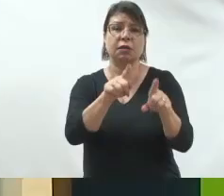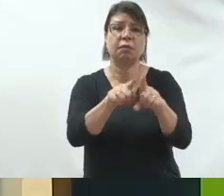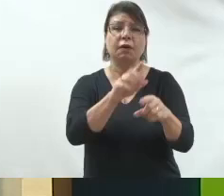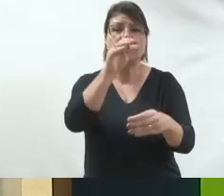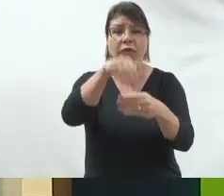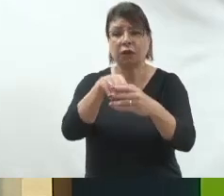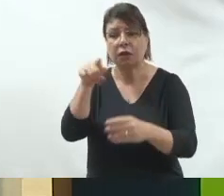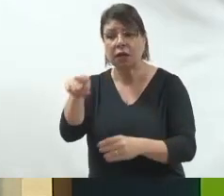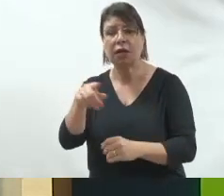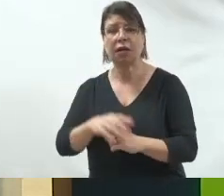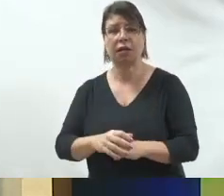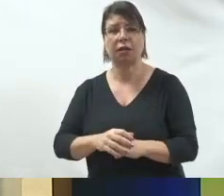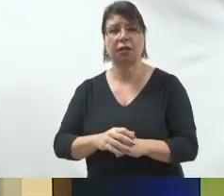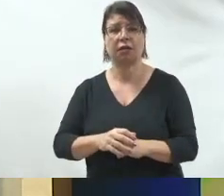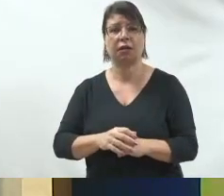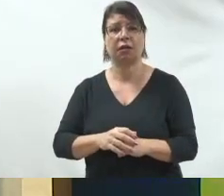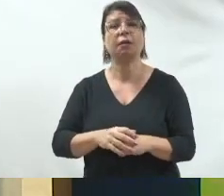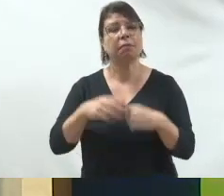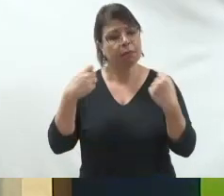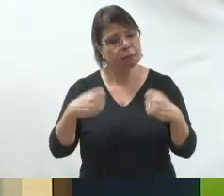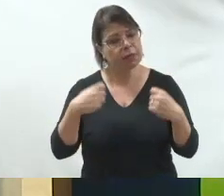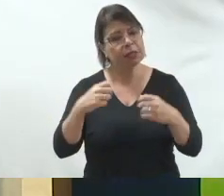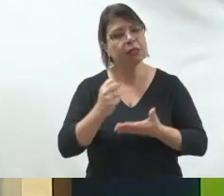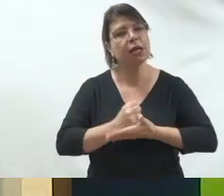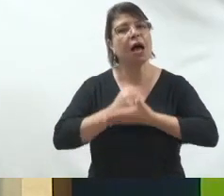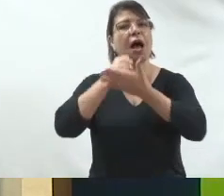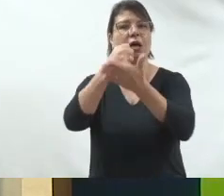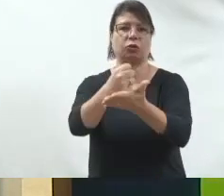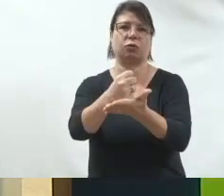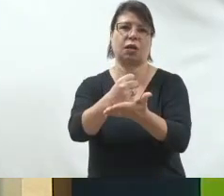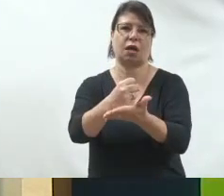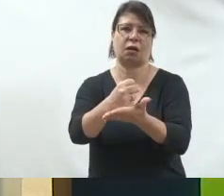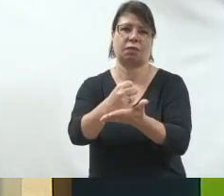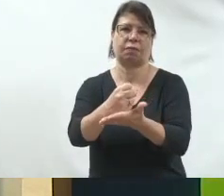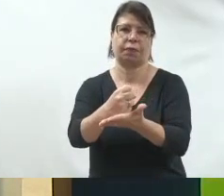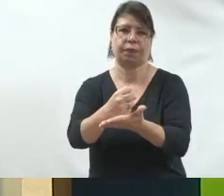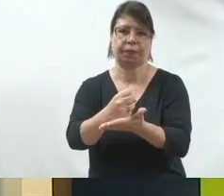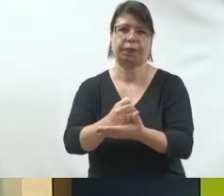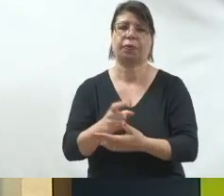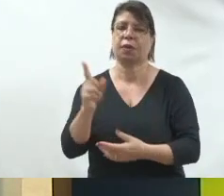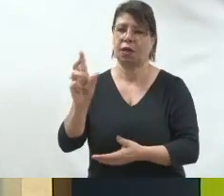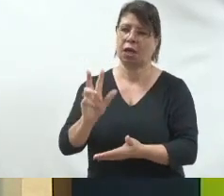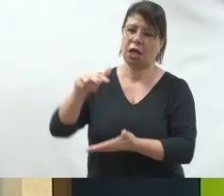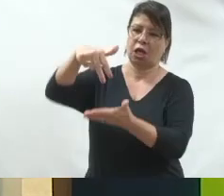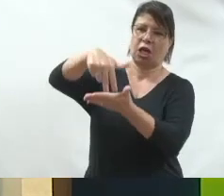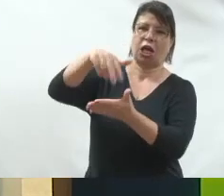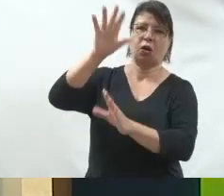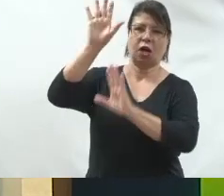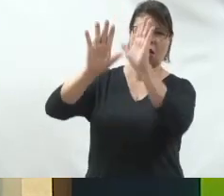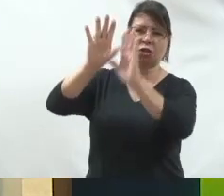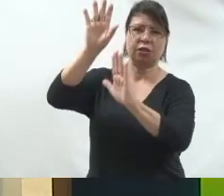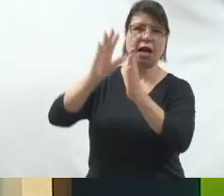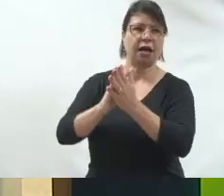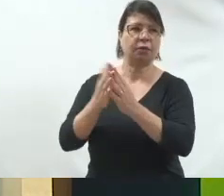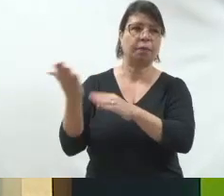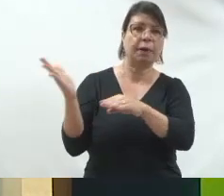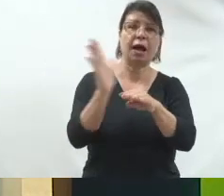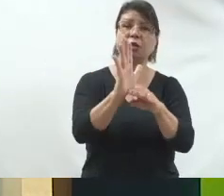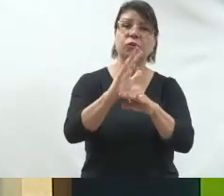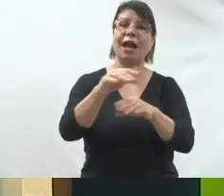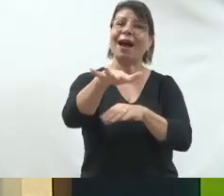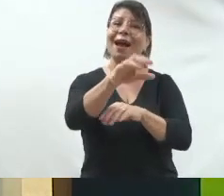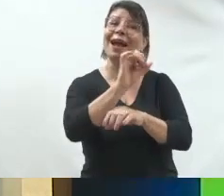você vai fazer campanha e vai chamar para discurso a questão dos desejos das forças. Então, seja,